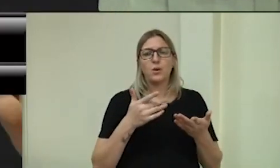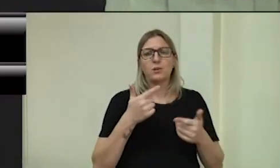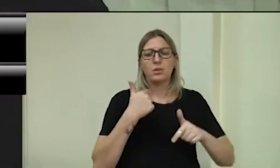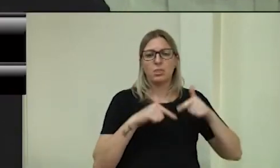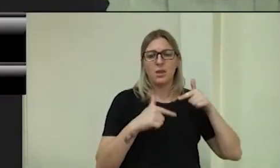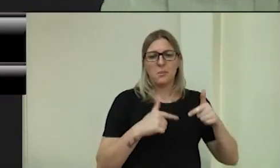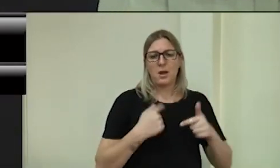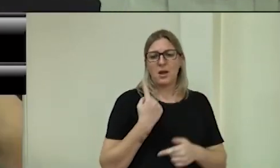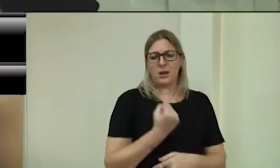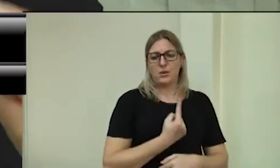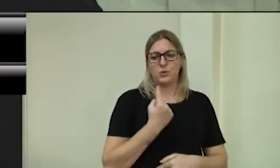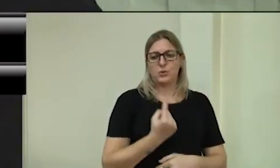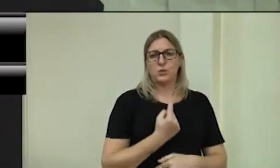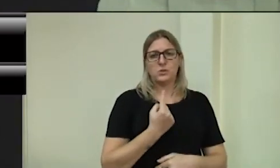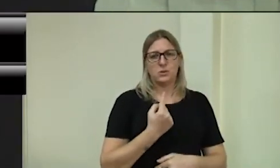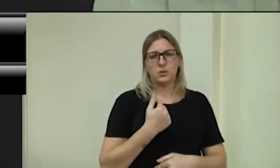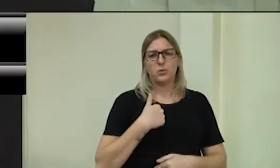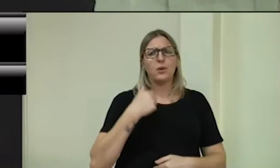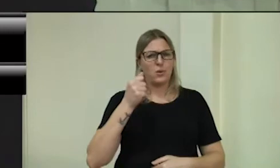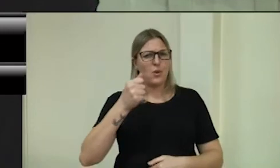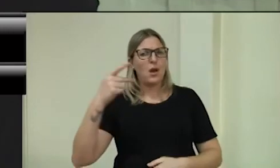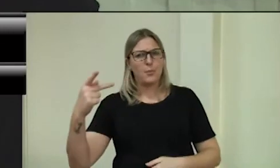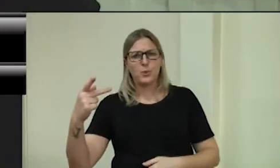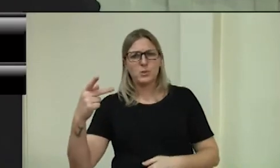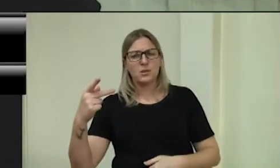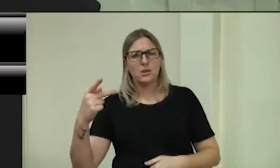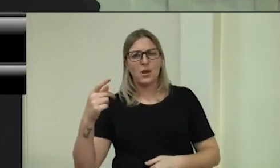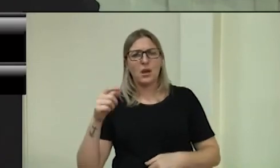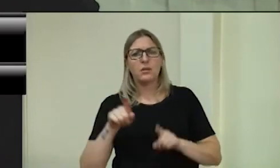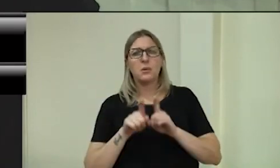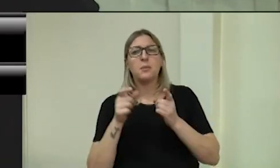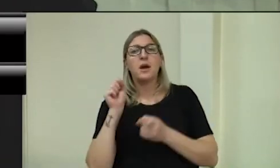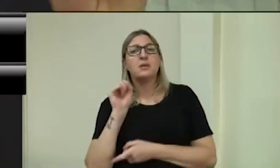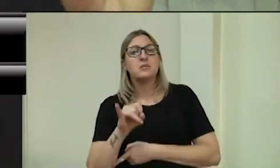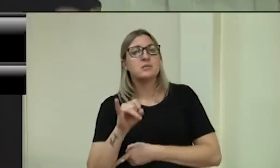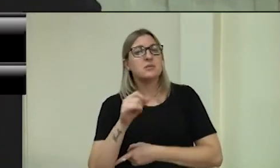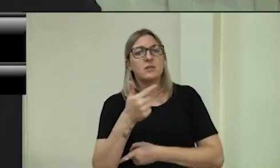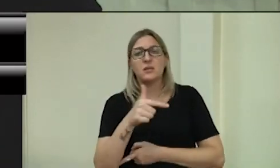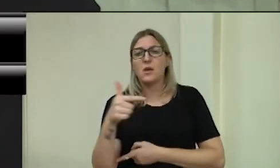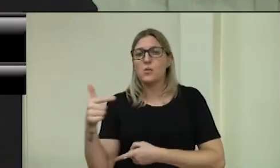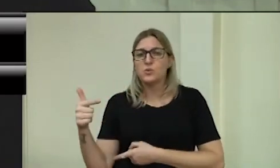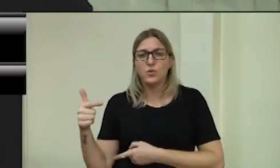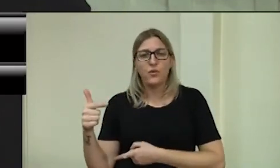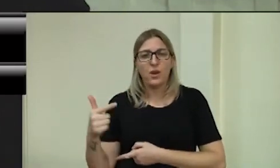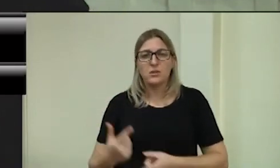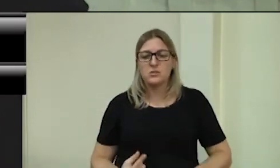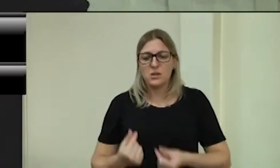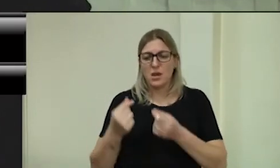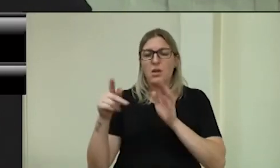Mas, assim, e se eu não tivesse essa renda de aposentadoria? Eu pago dois aluguel.